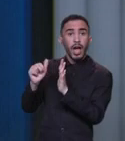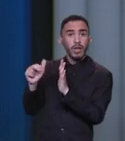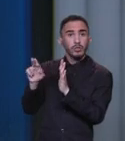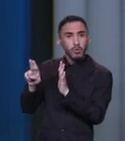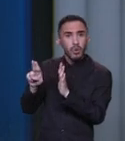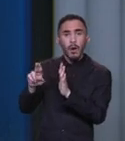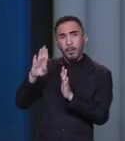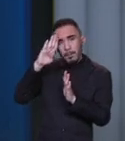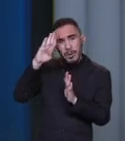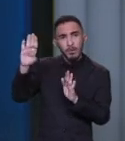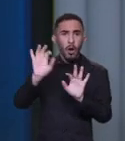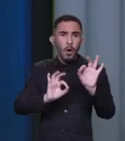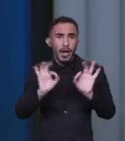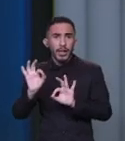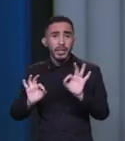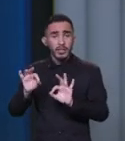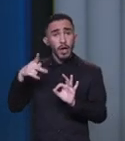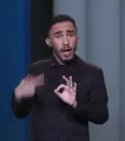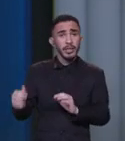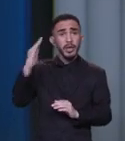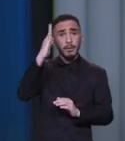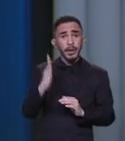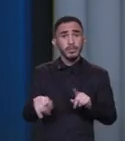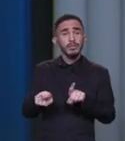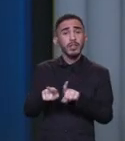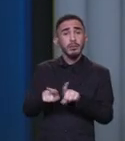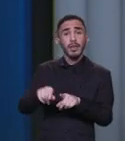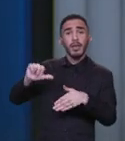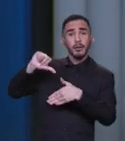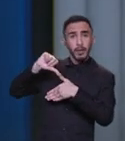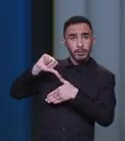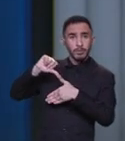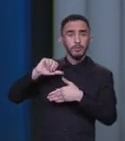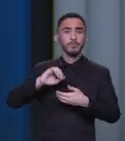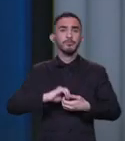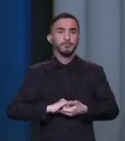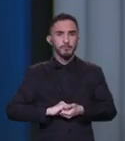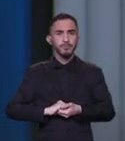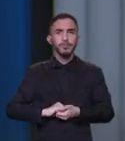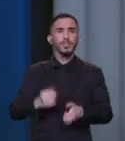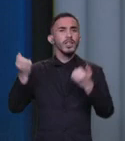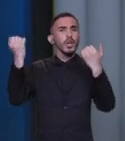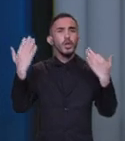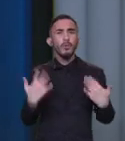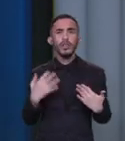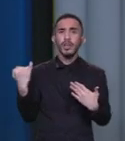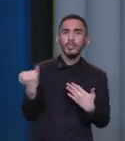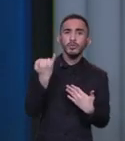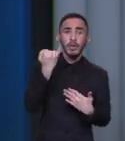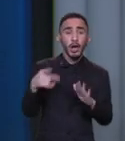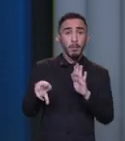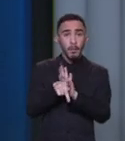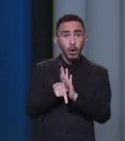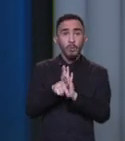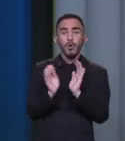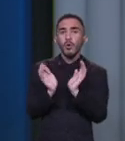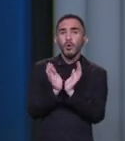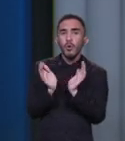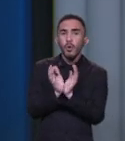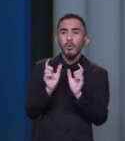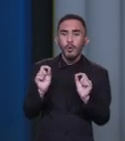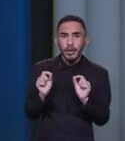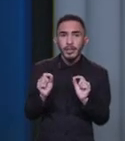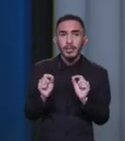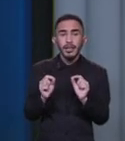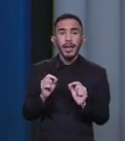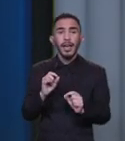logística do Brasil e da América do Sul. Quero também destacar uma coisa muito importante para o Noroeste Fluminense. Itaperuna